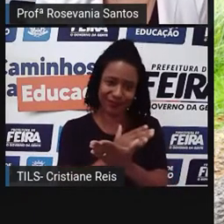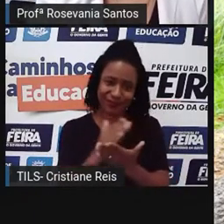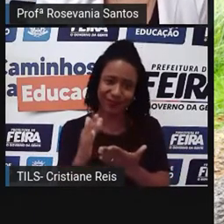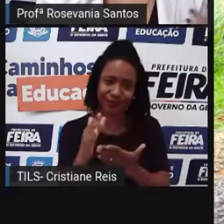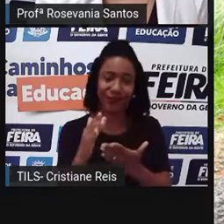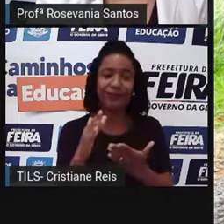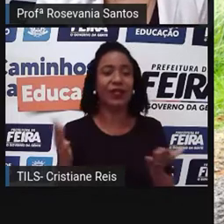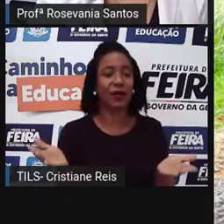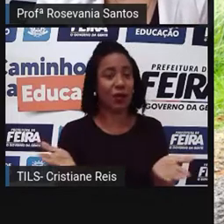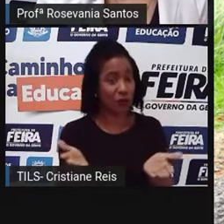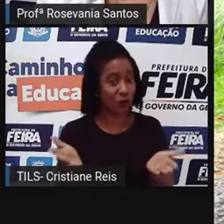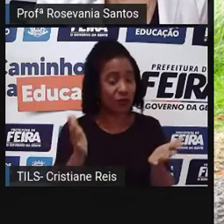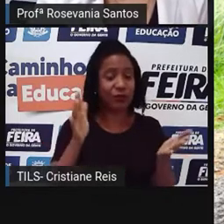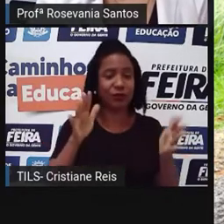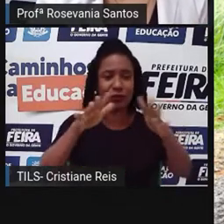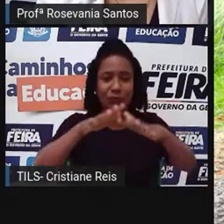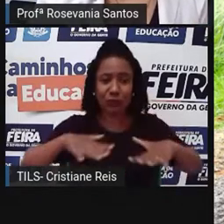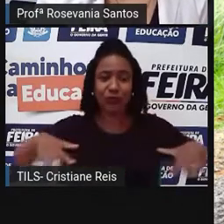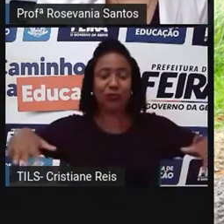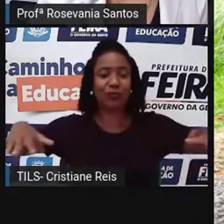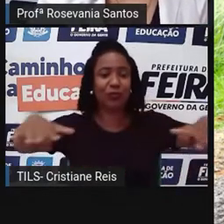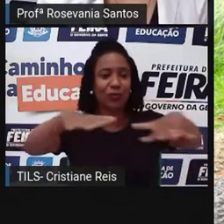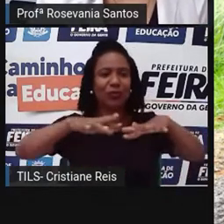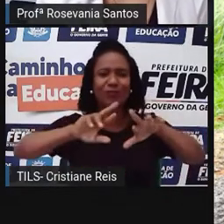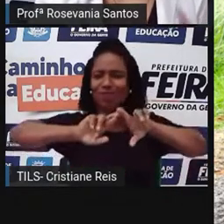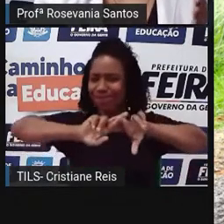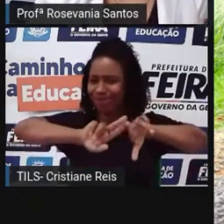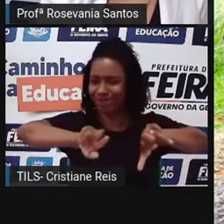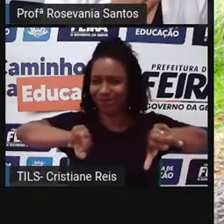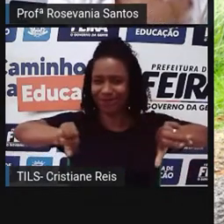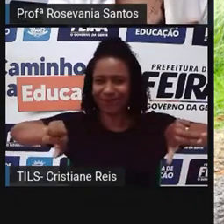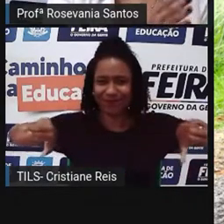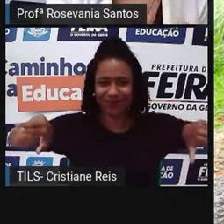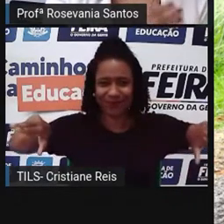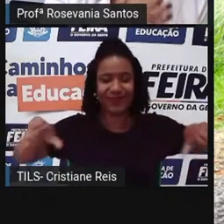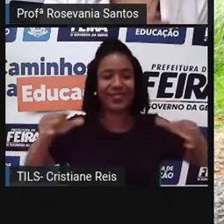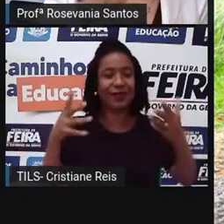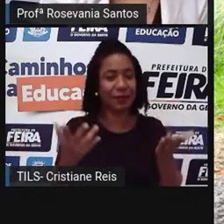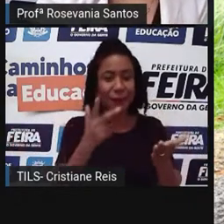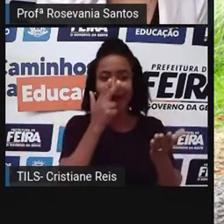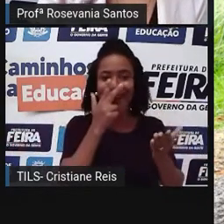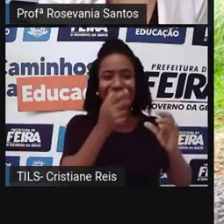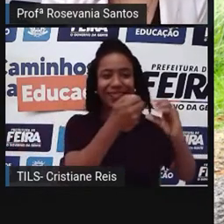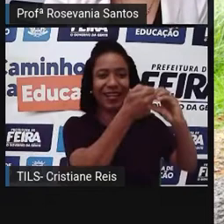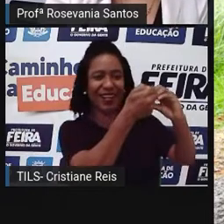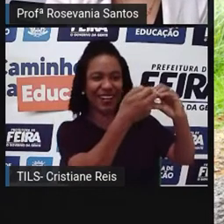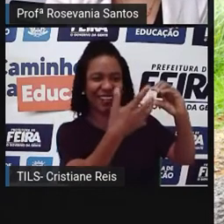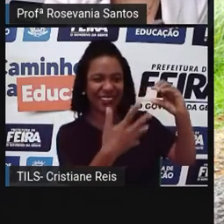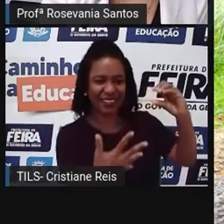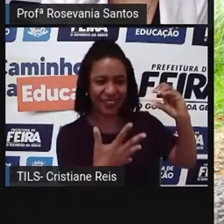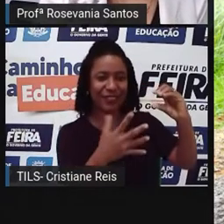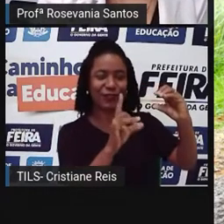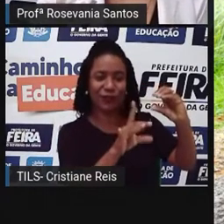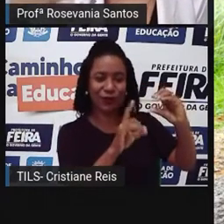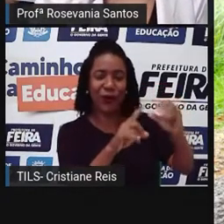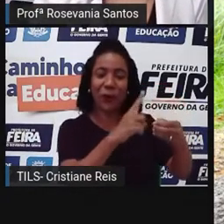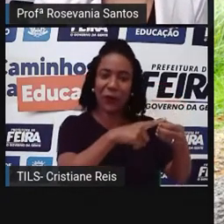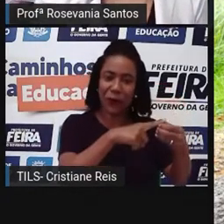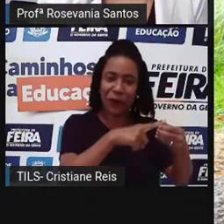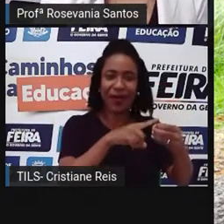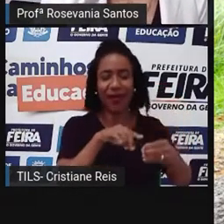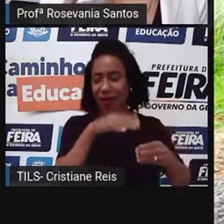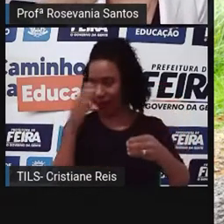o mundo hoje, ele é bem, embora dizer assim, né? Diversificado. Aquelas características certinhas do que era a cidade, do que é